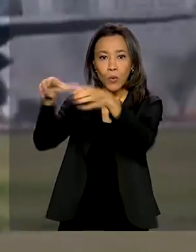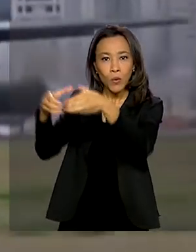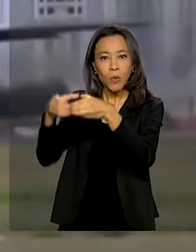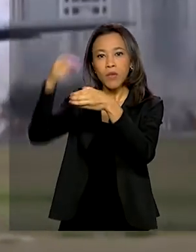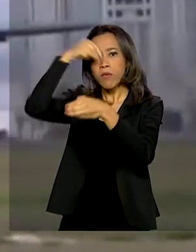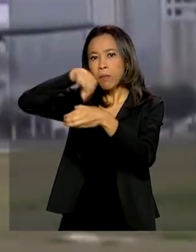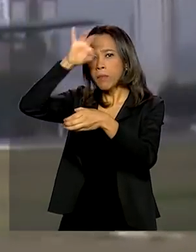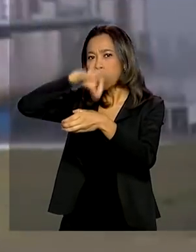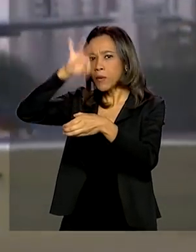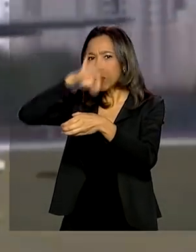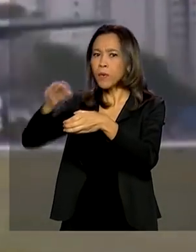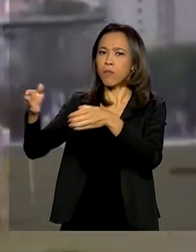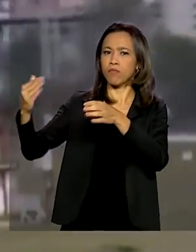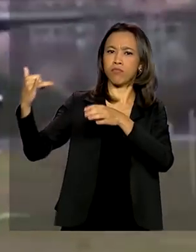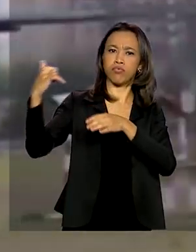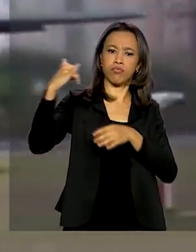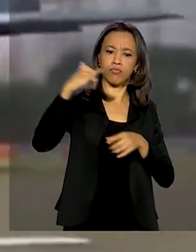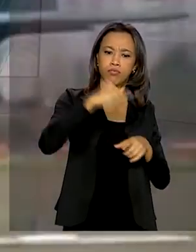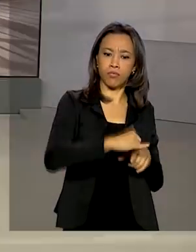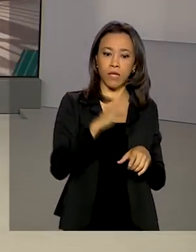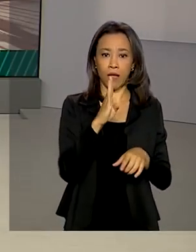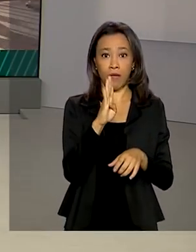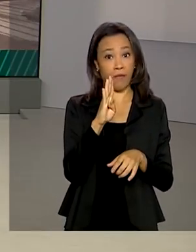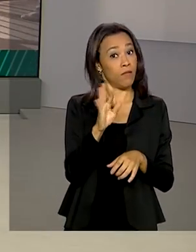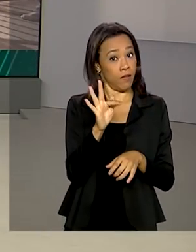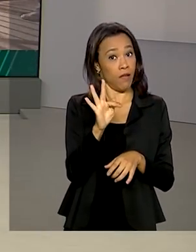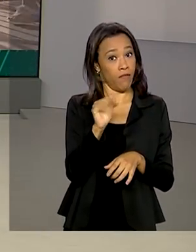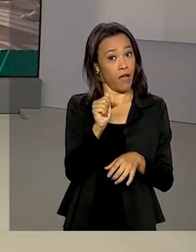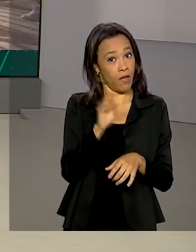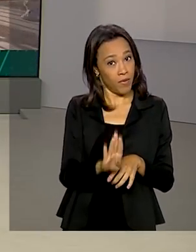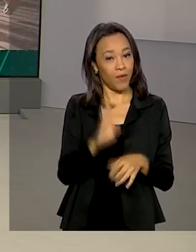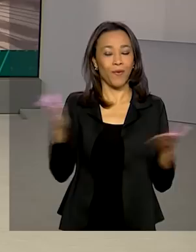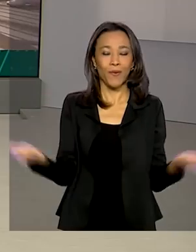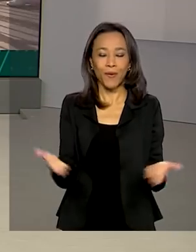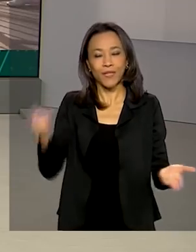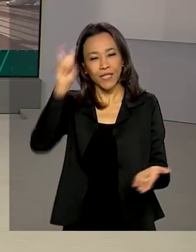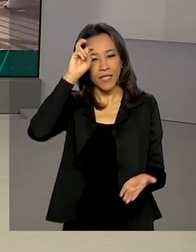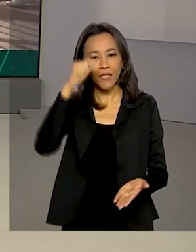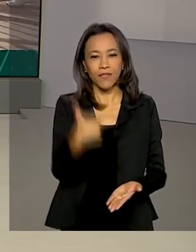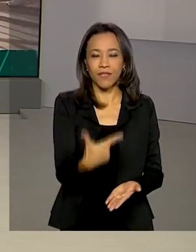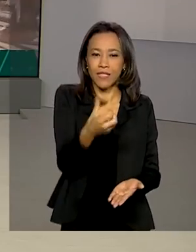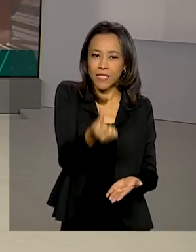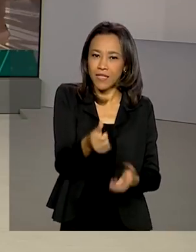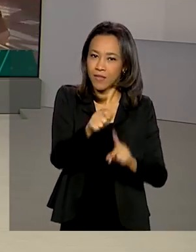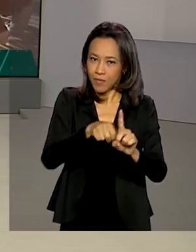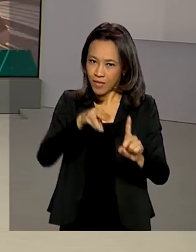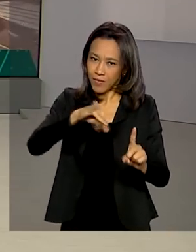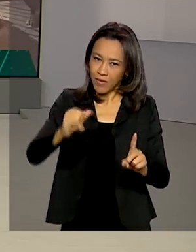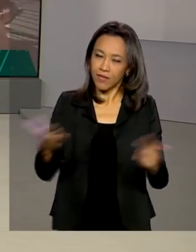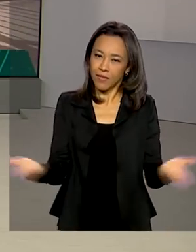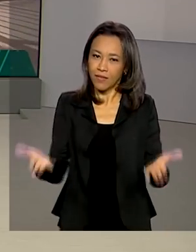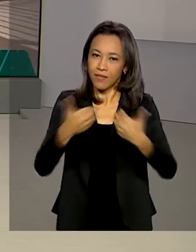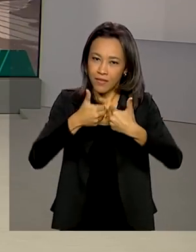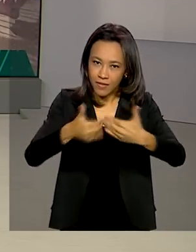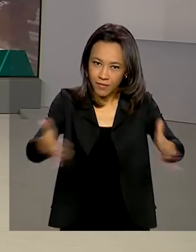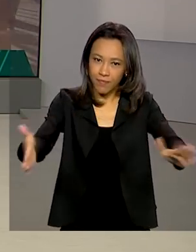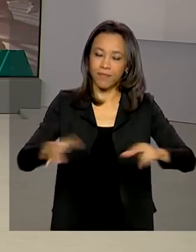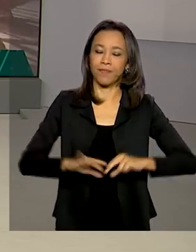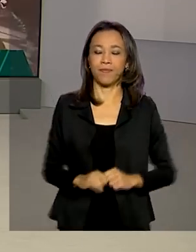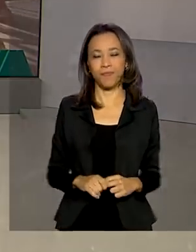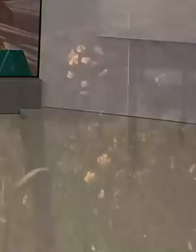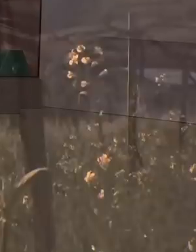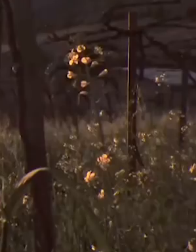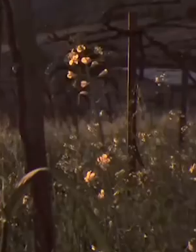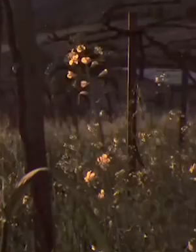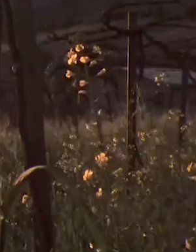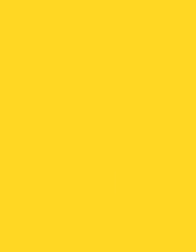Eles chegaram em voos da FAB. Hoje é quinta-feira, 26 de março. O Brasil em Dia começa agora.